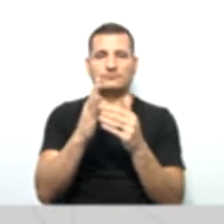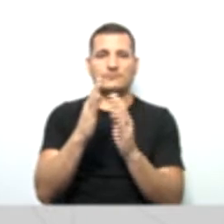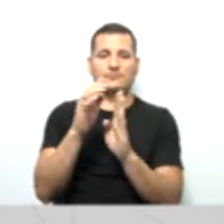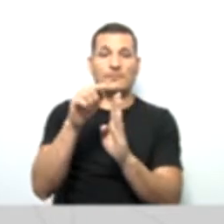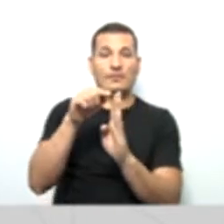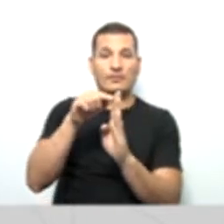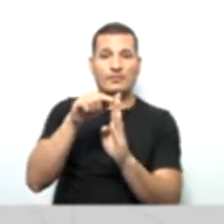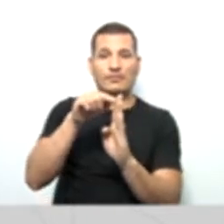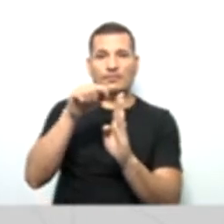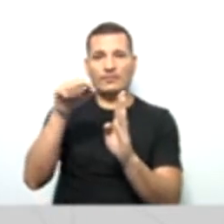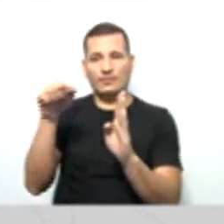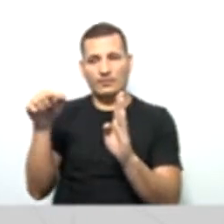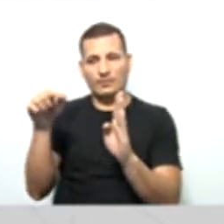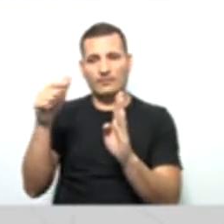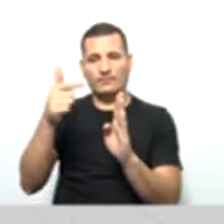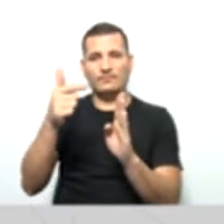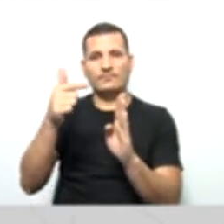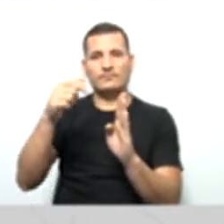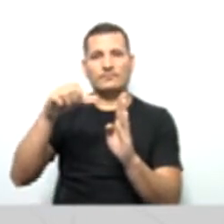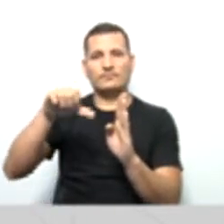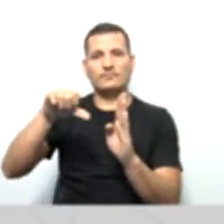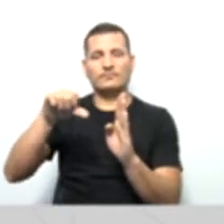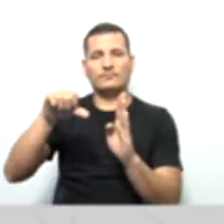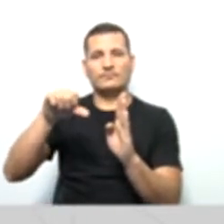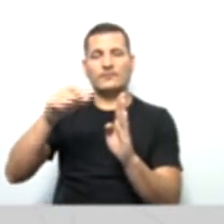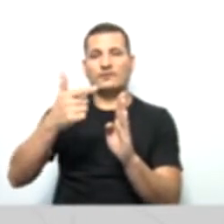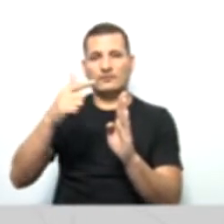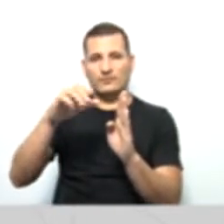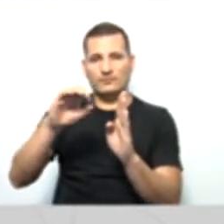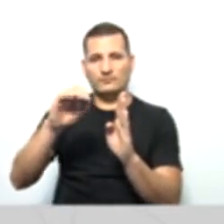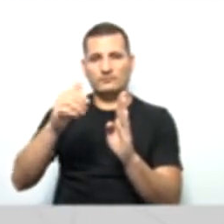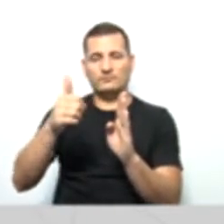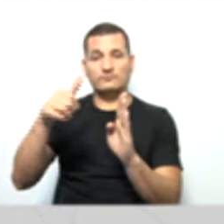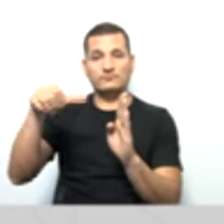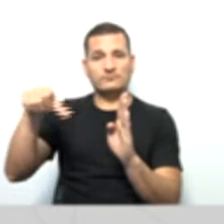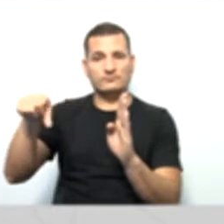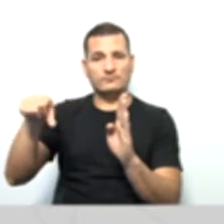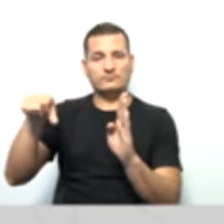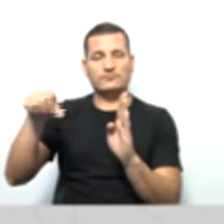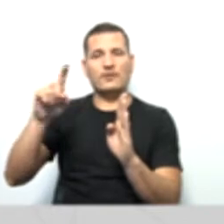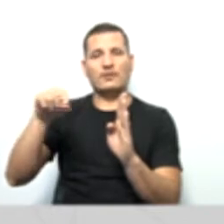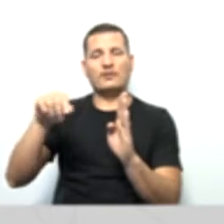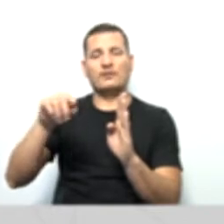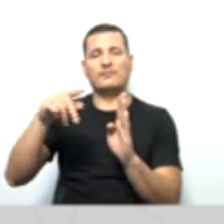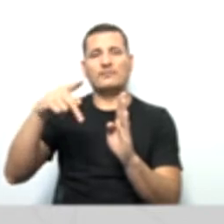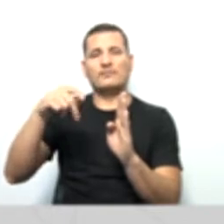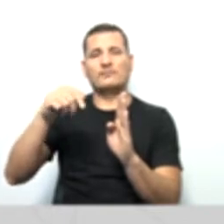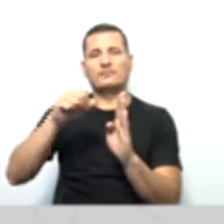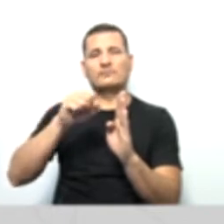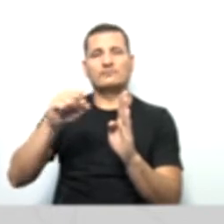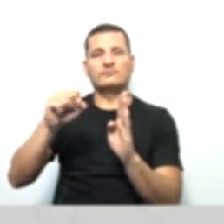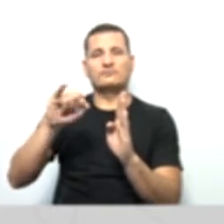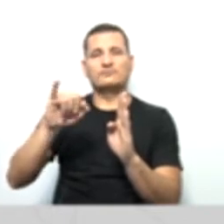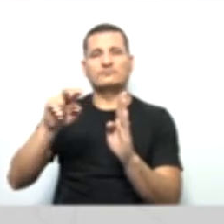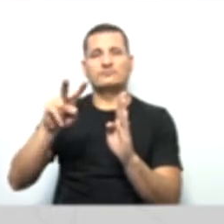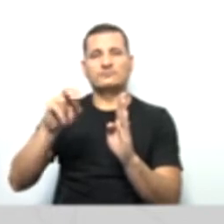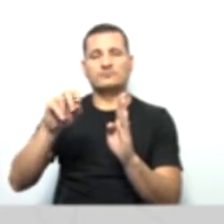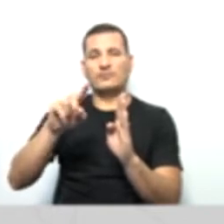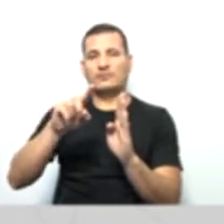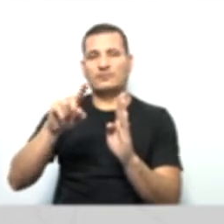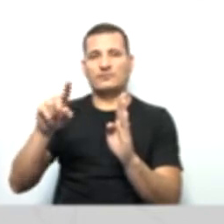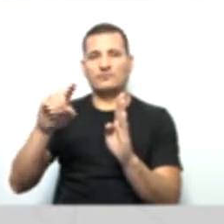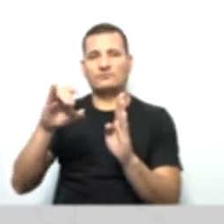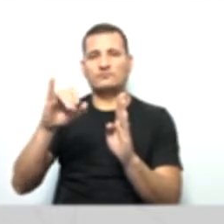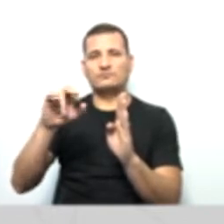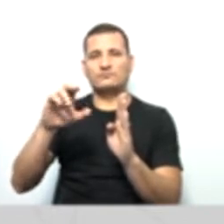2019, então, é passivo não circulante. Certo, gente? é o